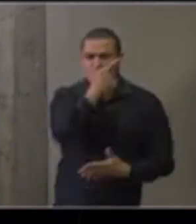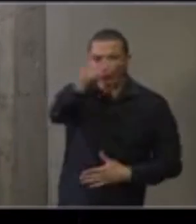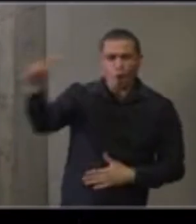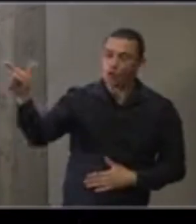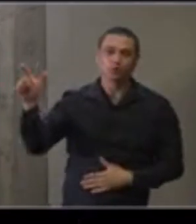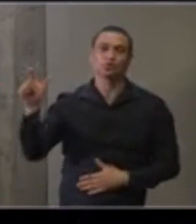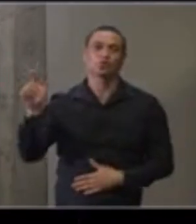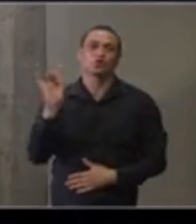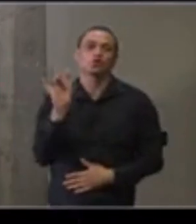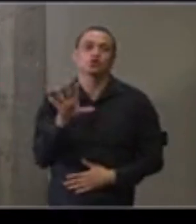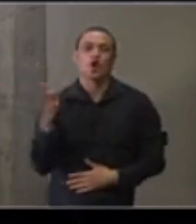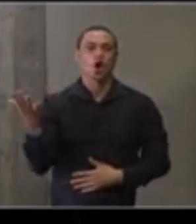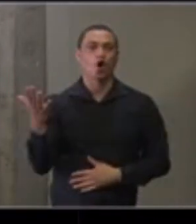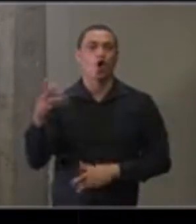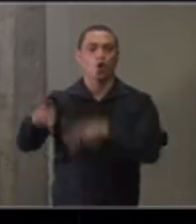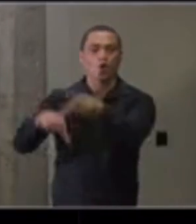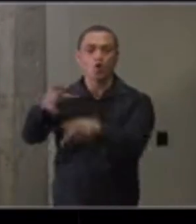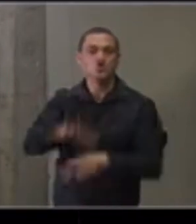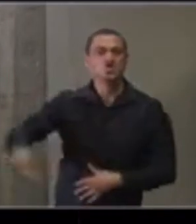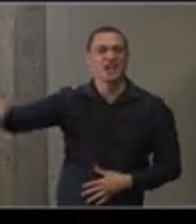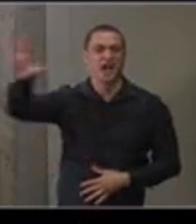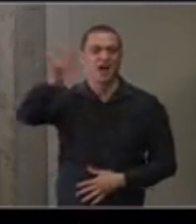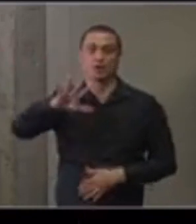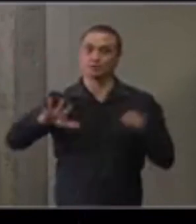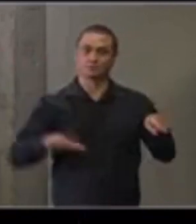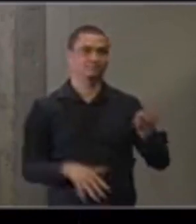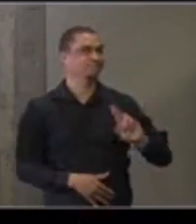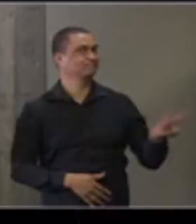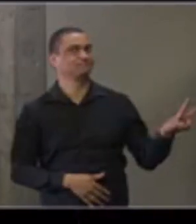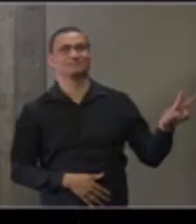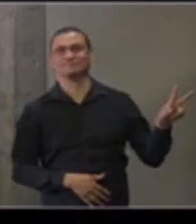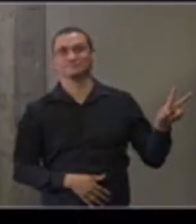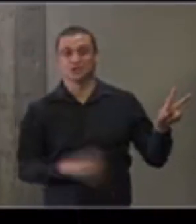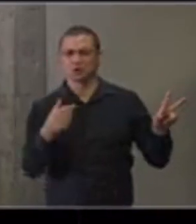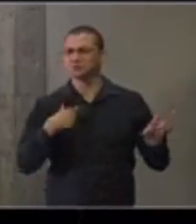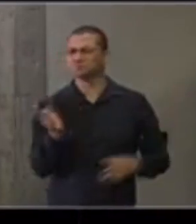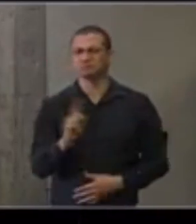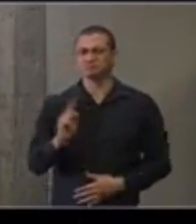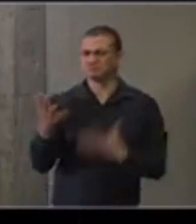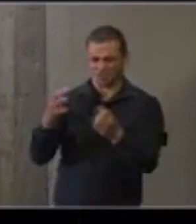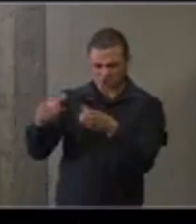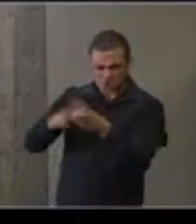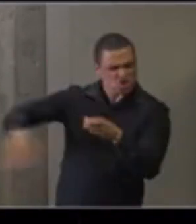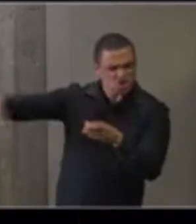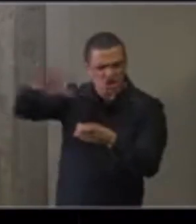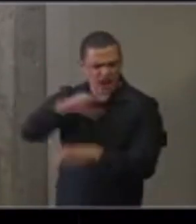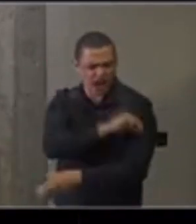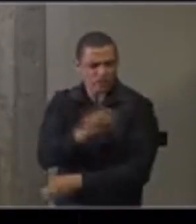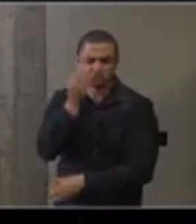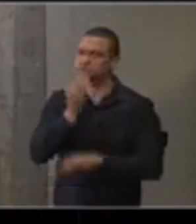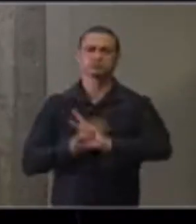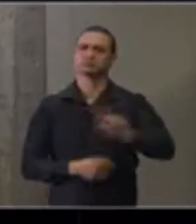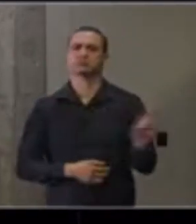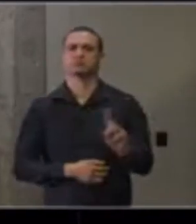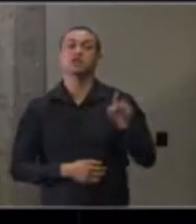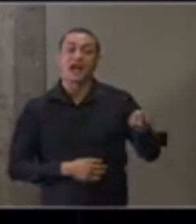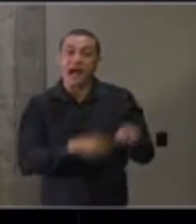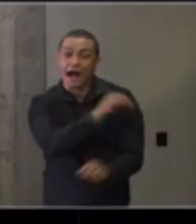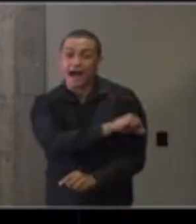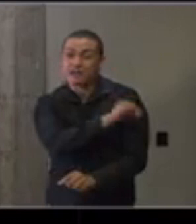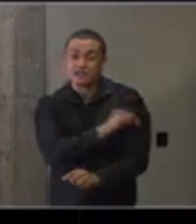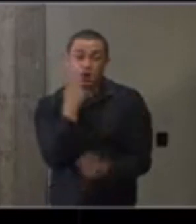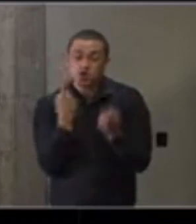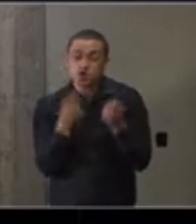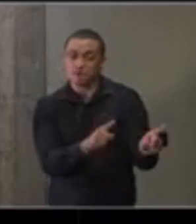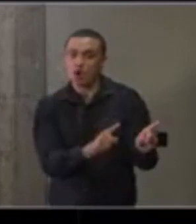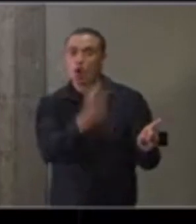feitos para populações gerais. Não. Nós desafiamos essa vacina de uma forma que outras